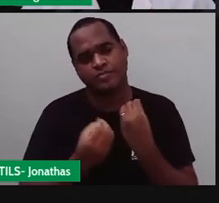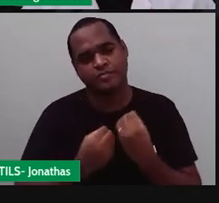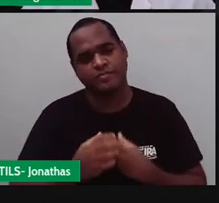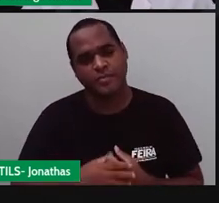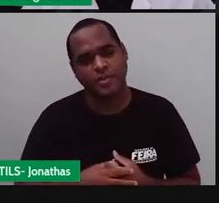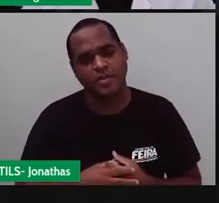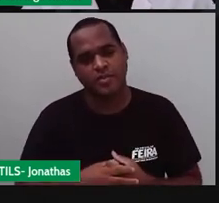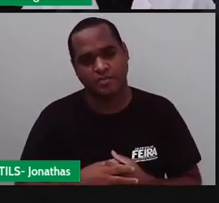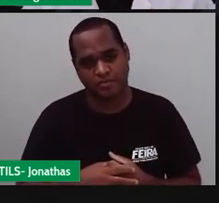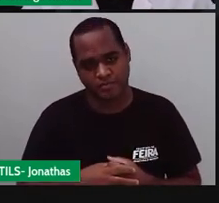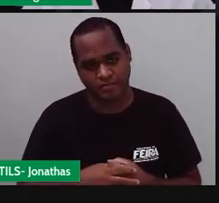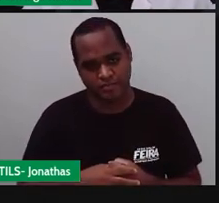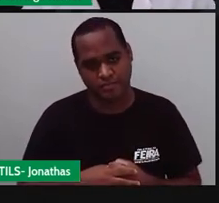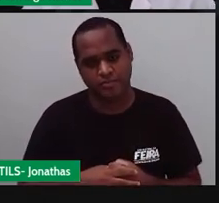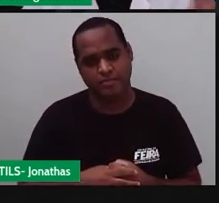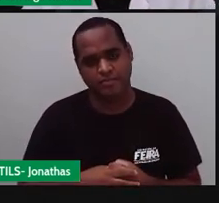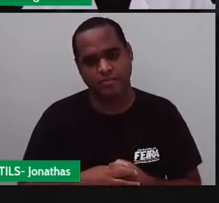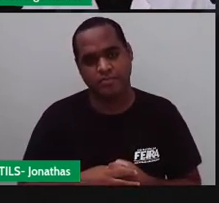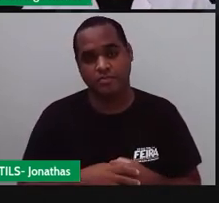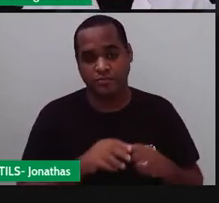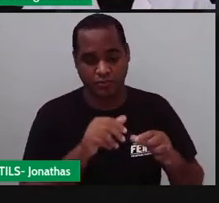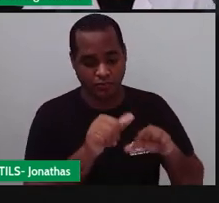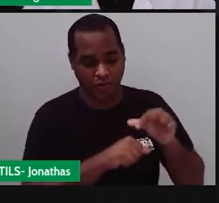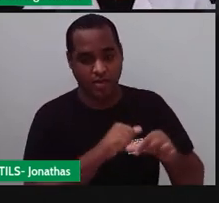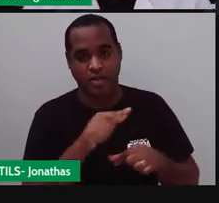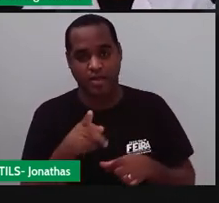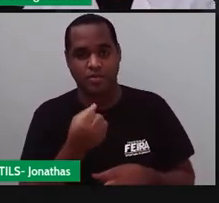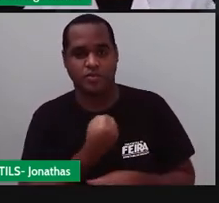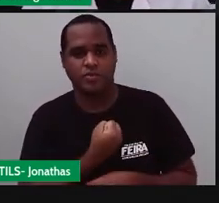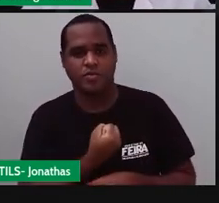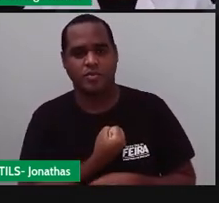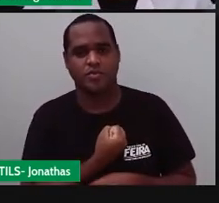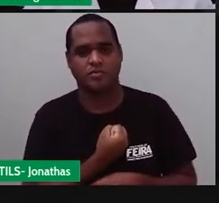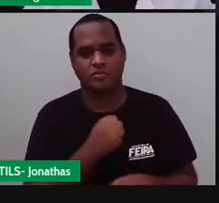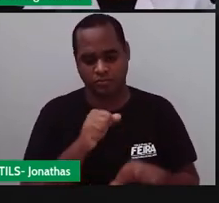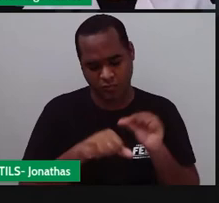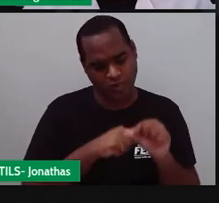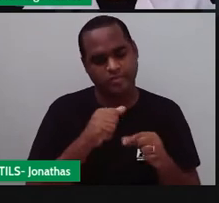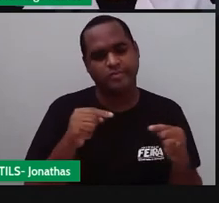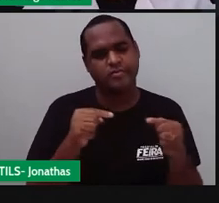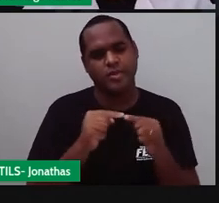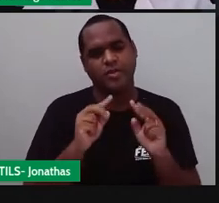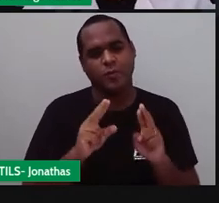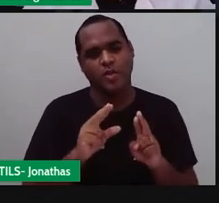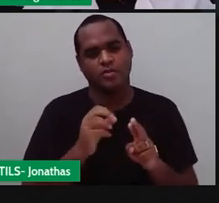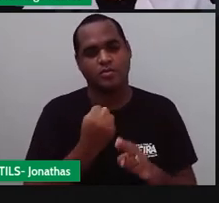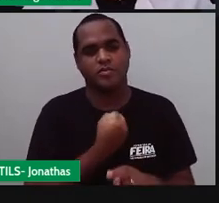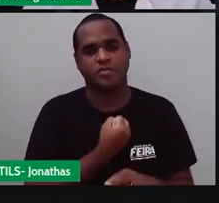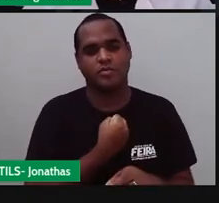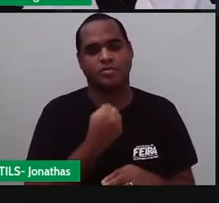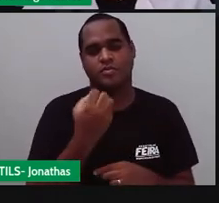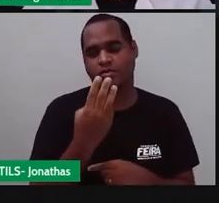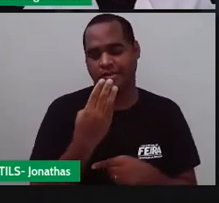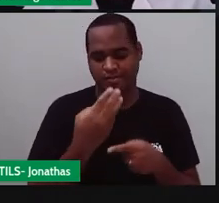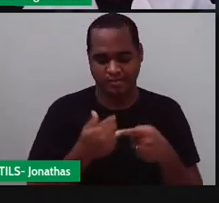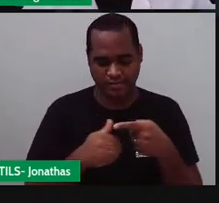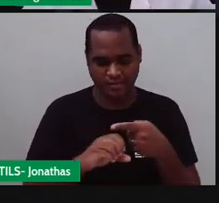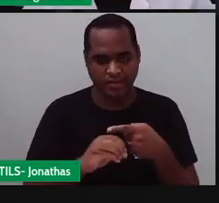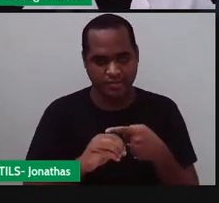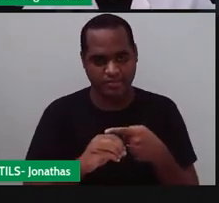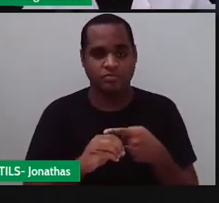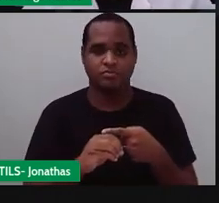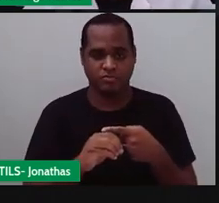Para mudar para a forma do número com vírgula da fração para o número com vírgula você pega esse númerozinho que está em cima